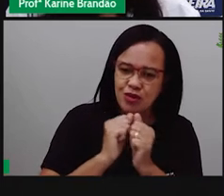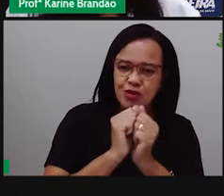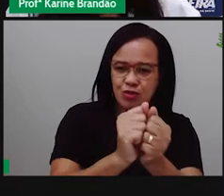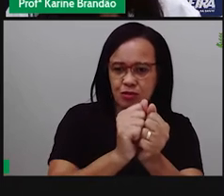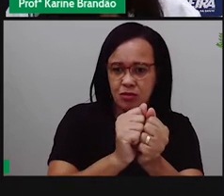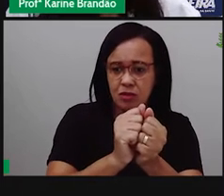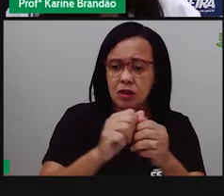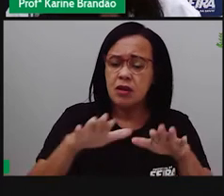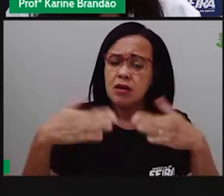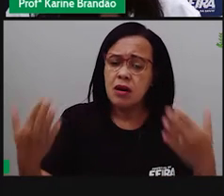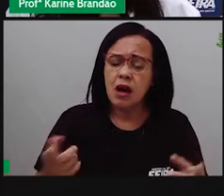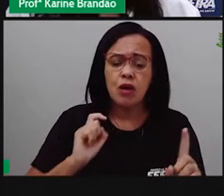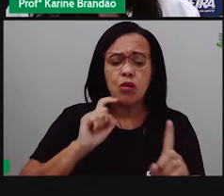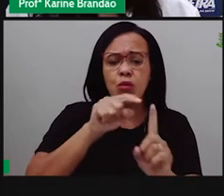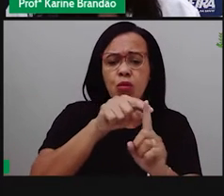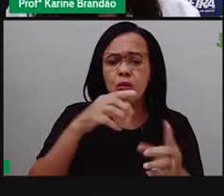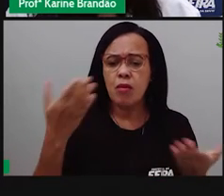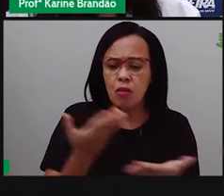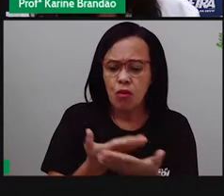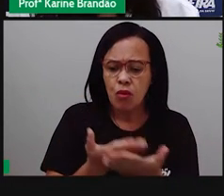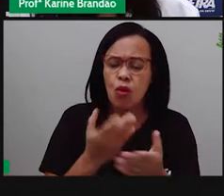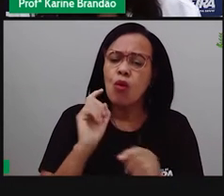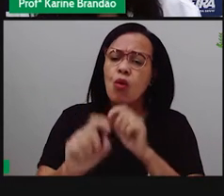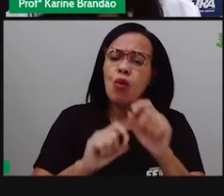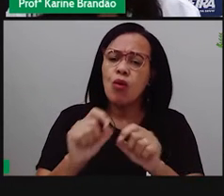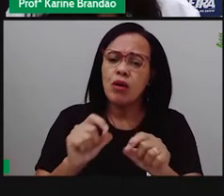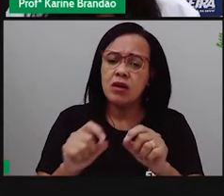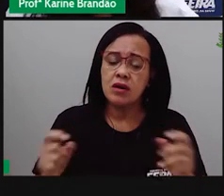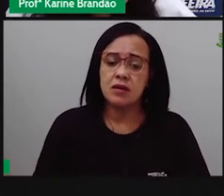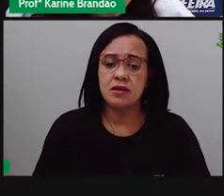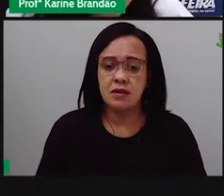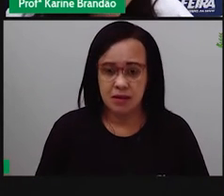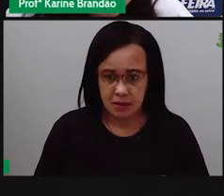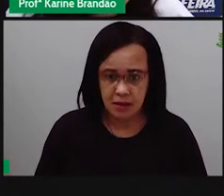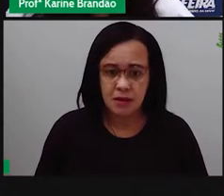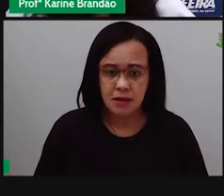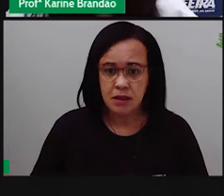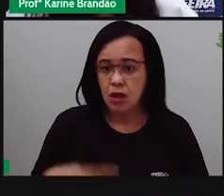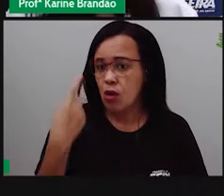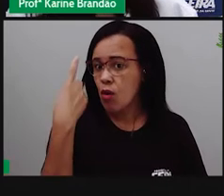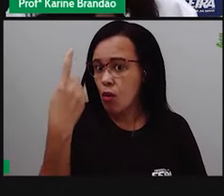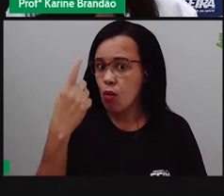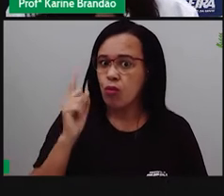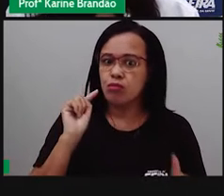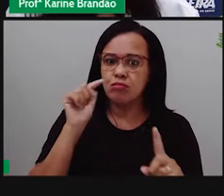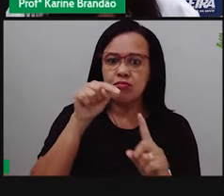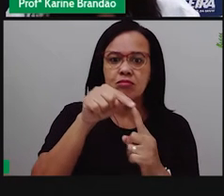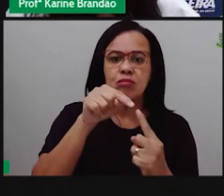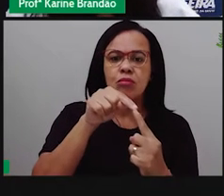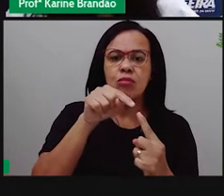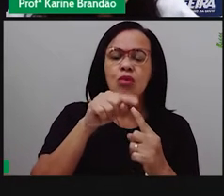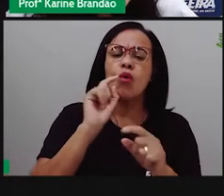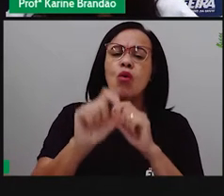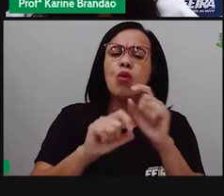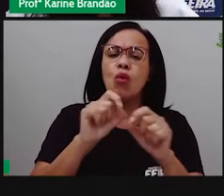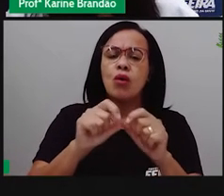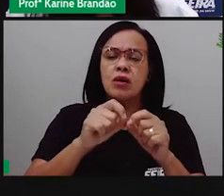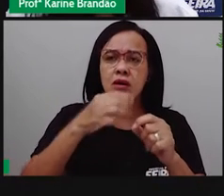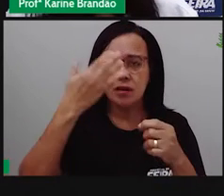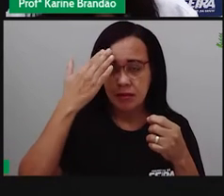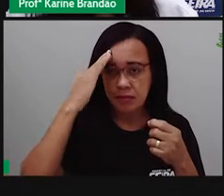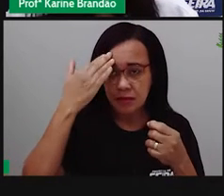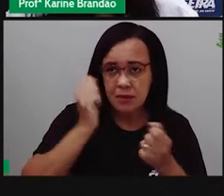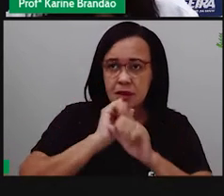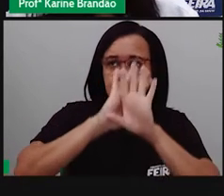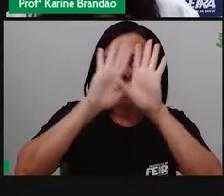os objetivos da nossa aula de hoje, vai ser o único objetivo, na verdade. Compreender a